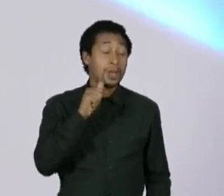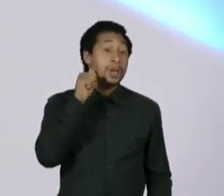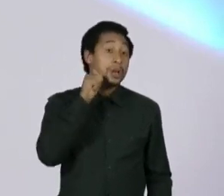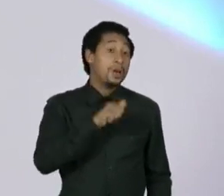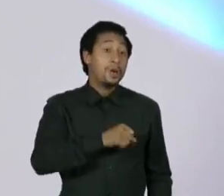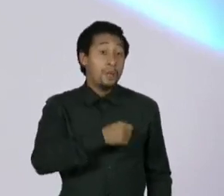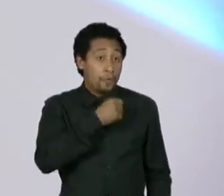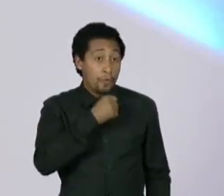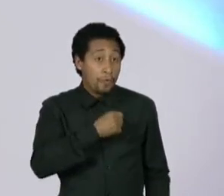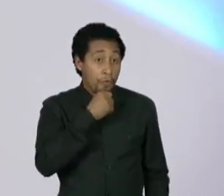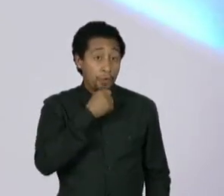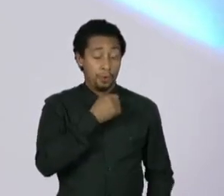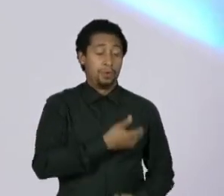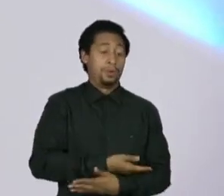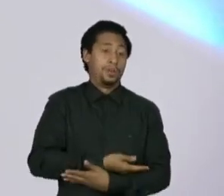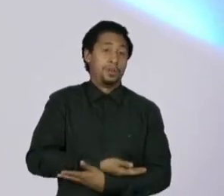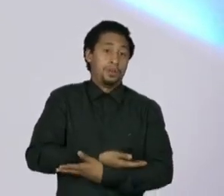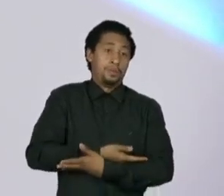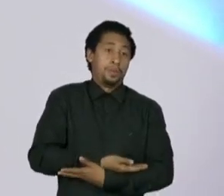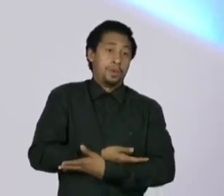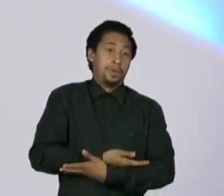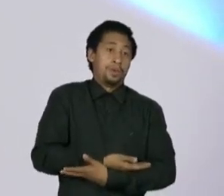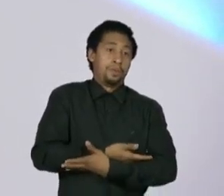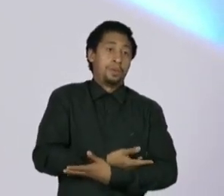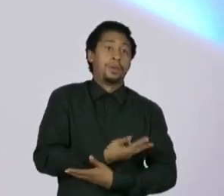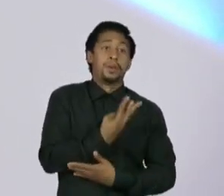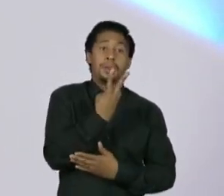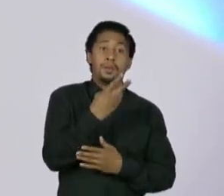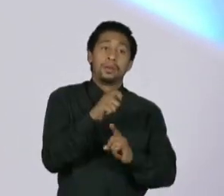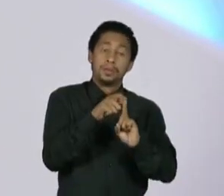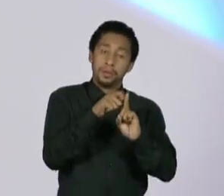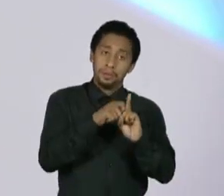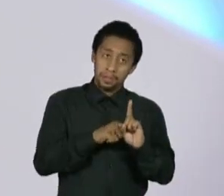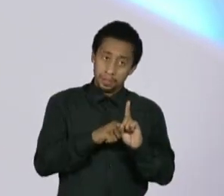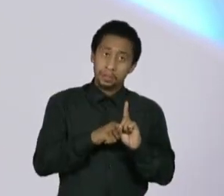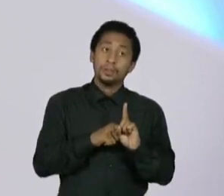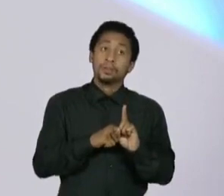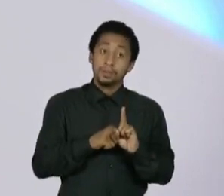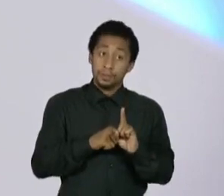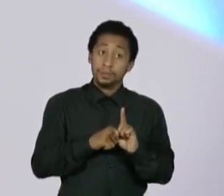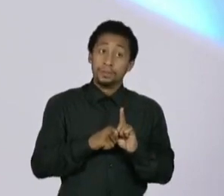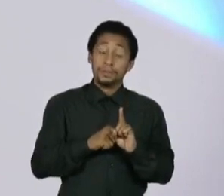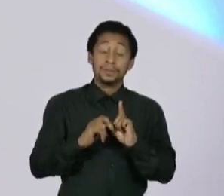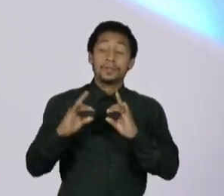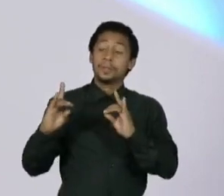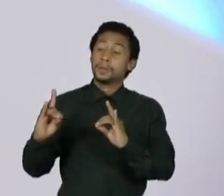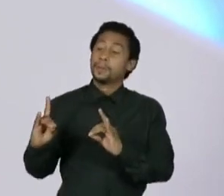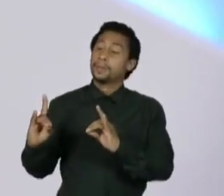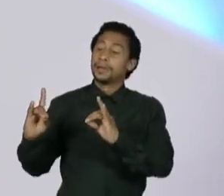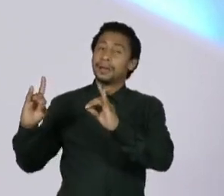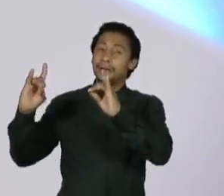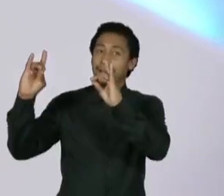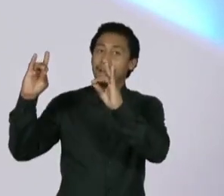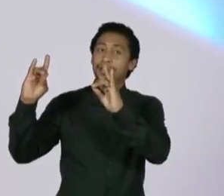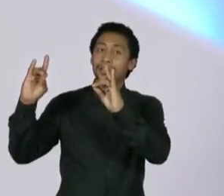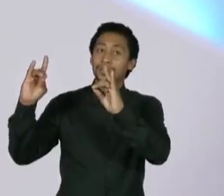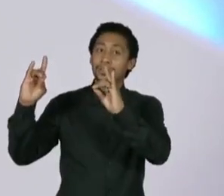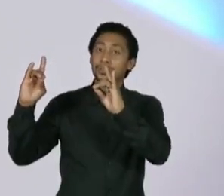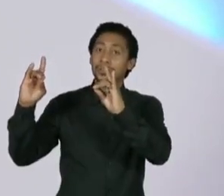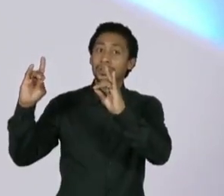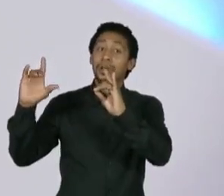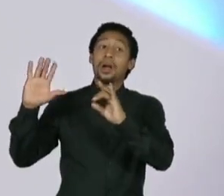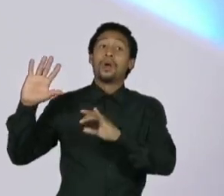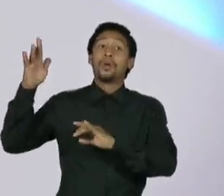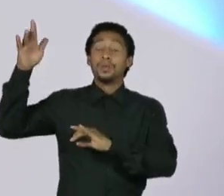de três meses, em Odessa, no prédio residencial, e depois vai